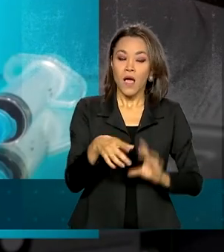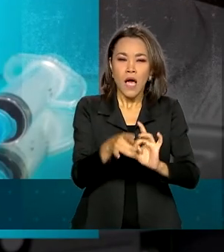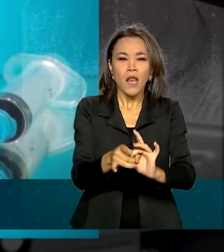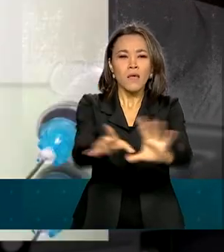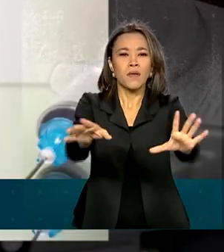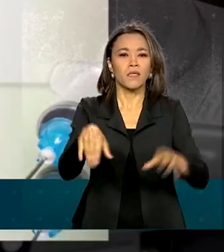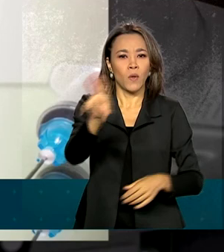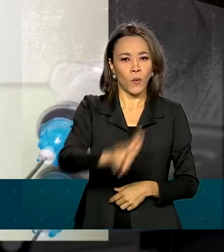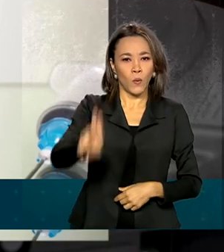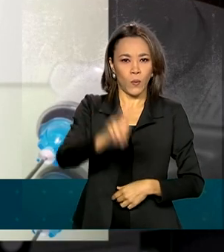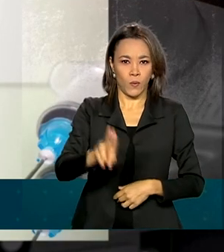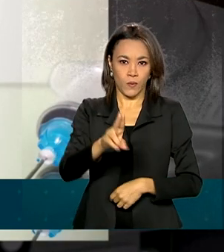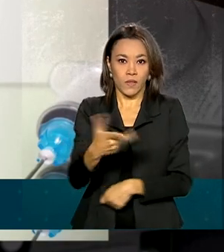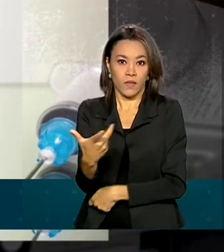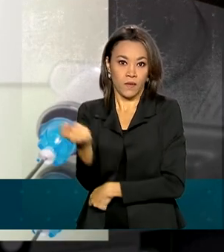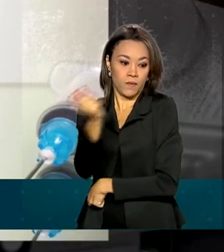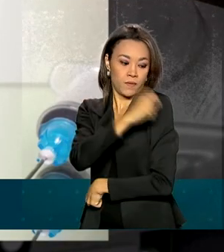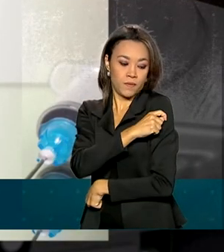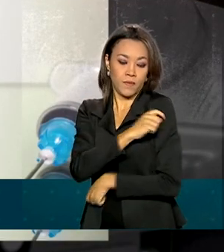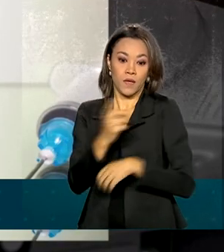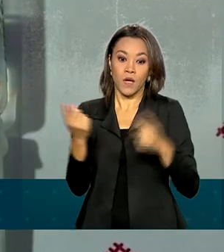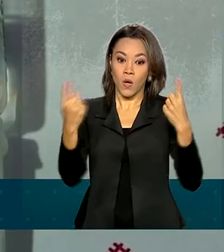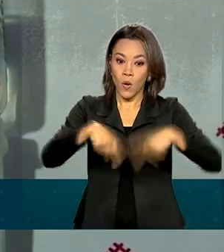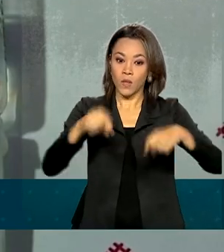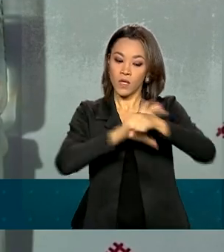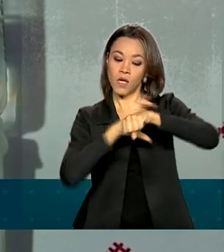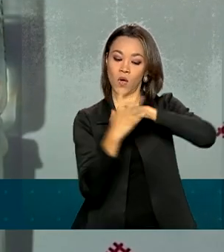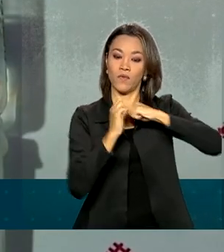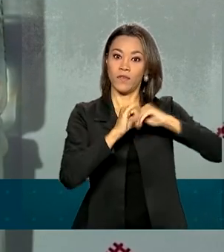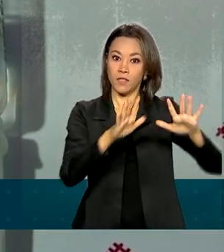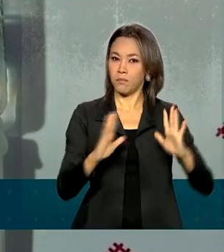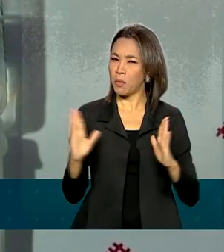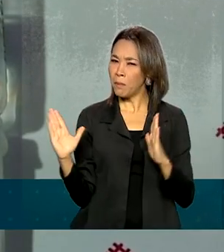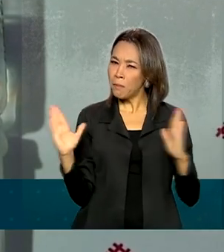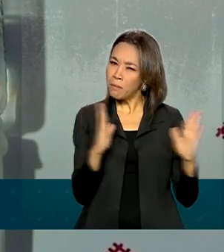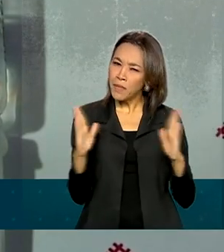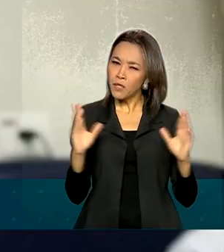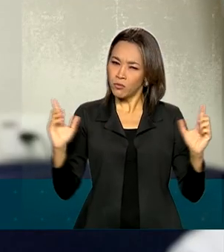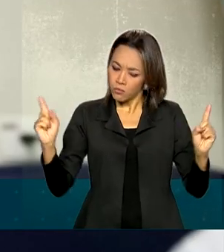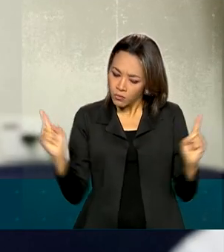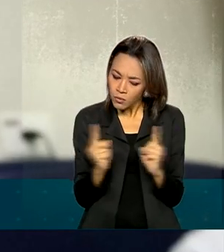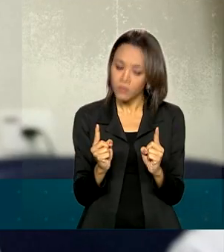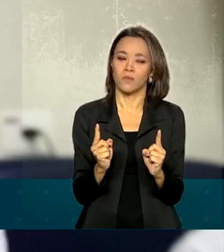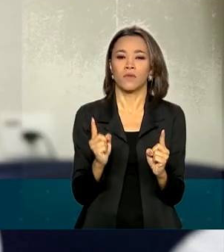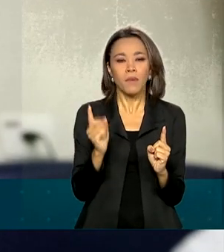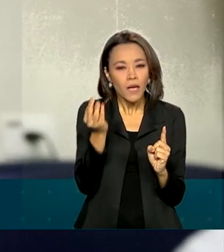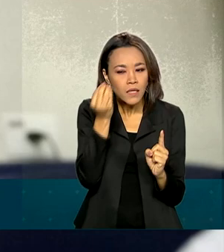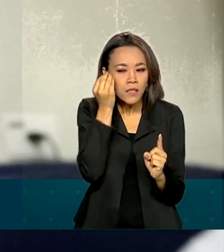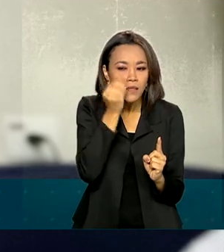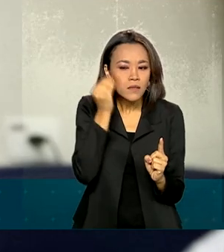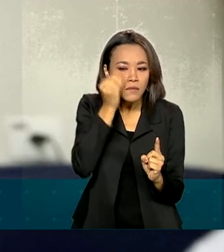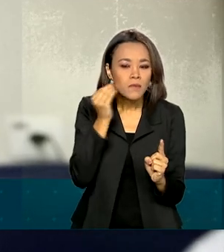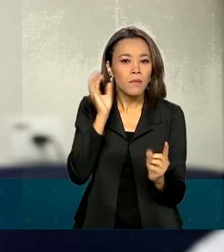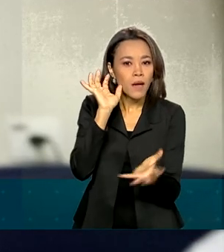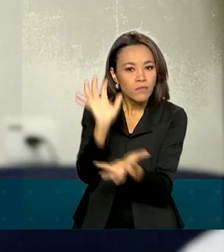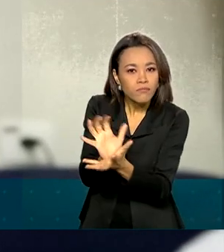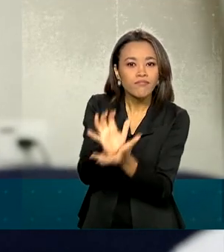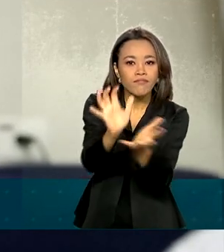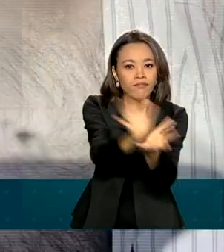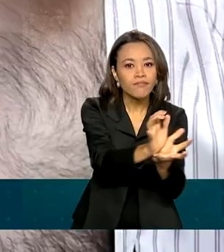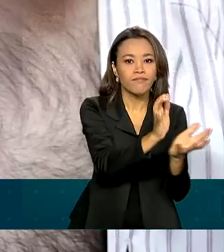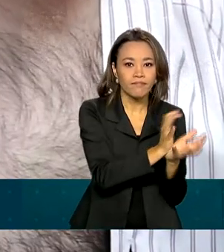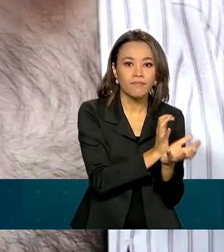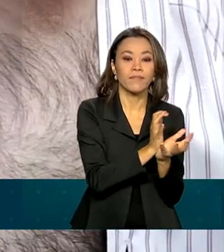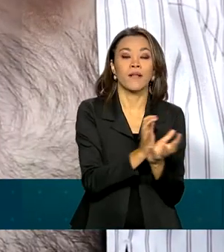da vacina contra a Covid-19 será feita em caráter temporário, experimental e para grupos específicos. Na